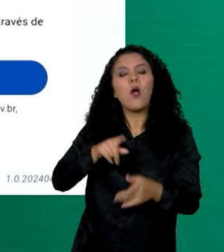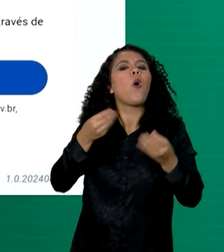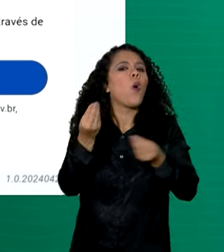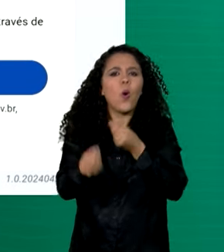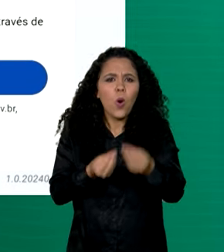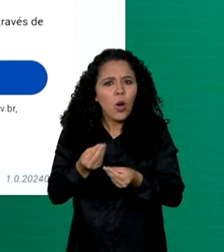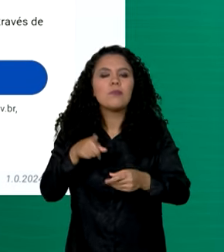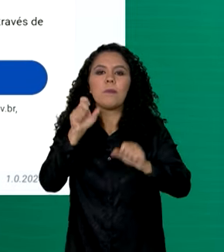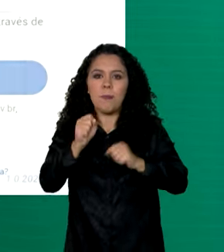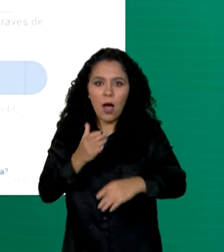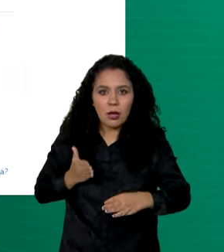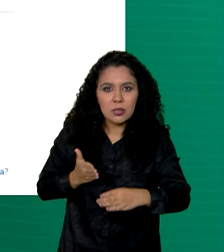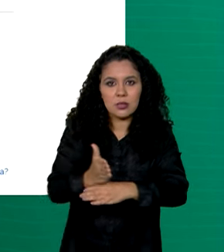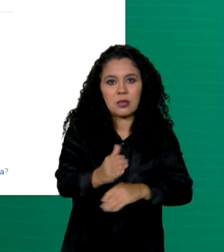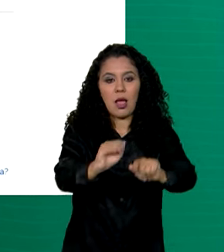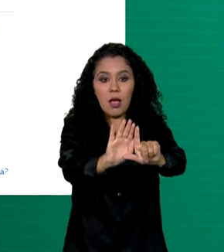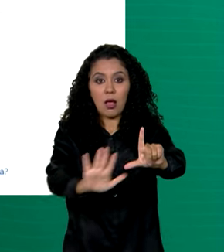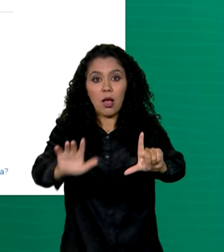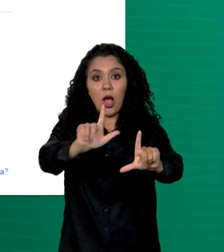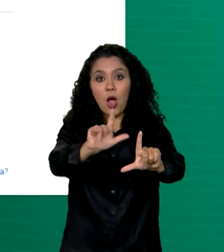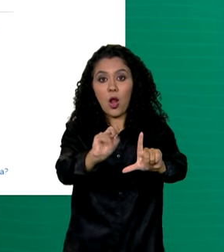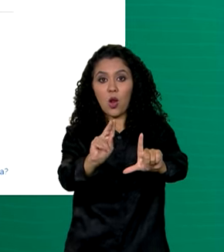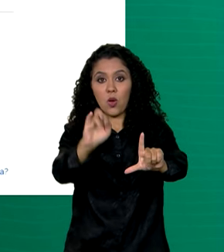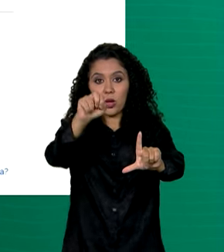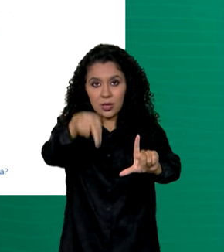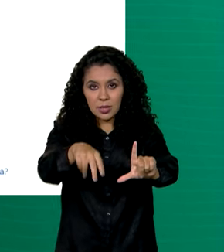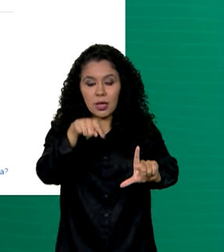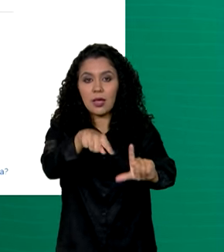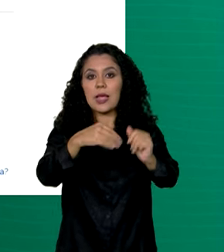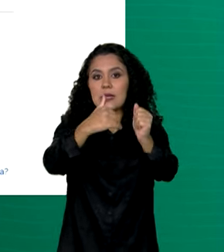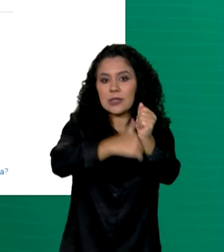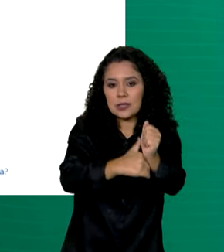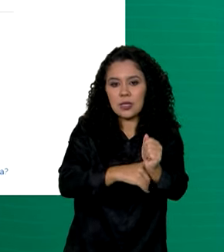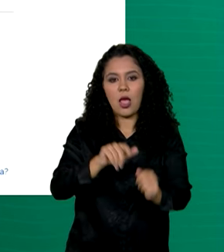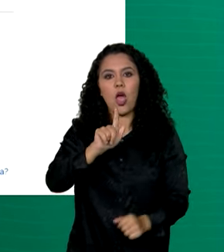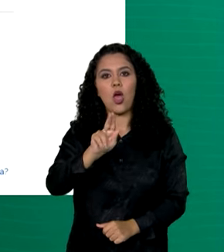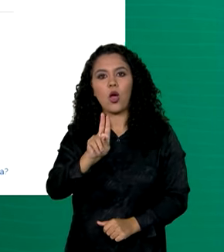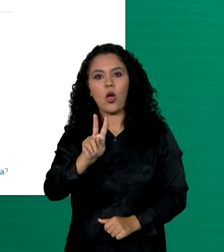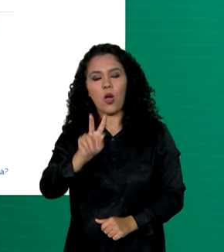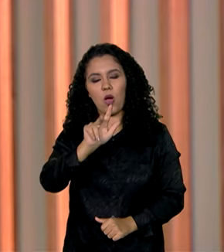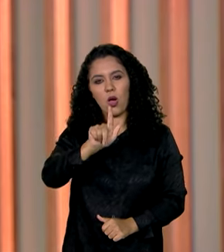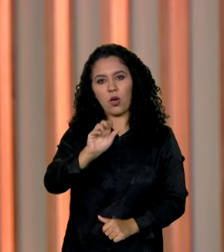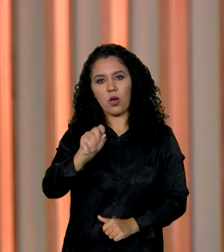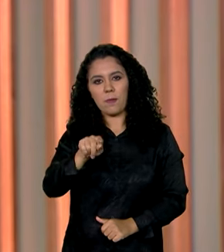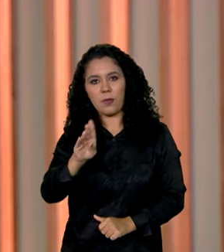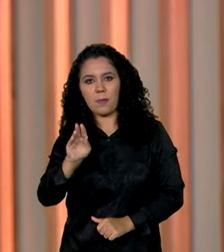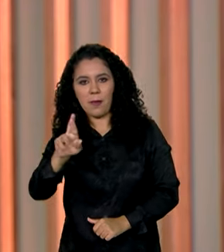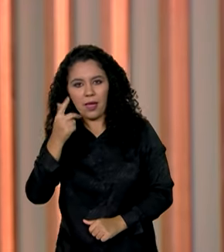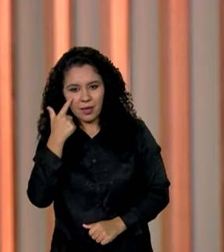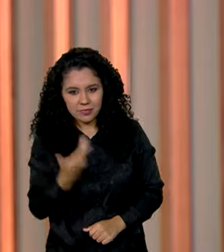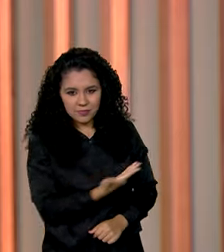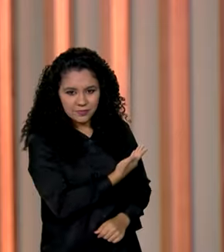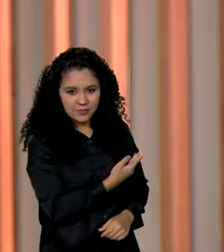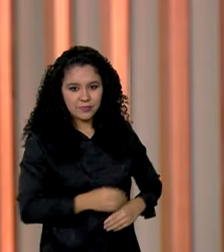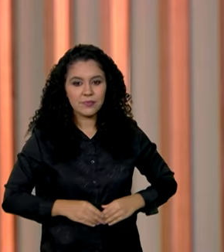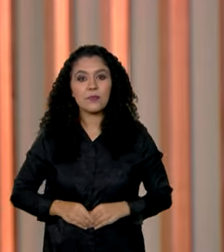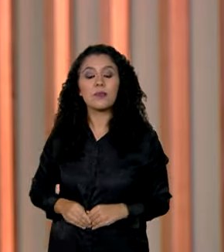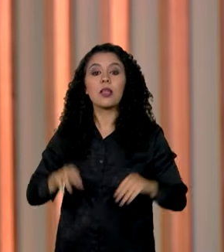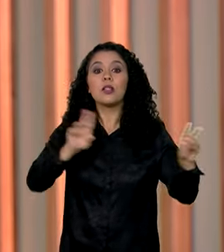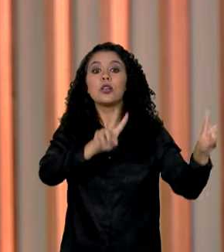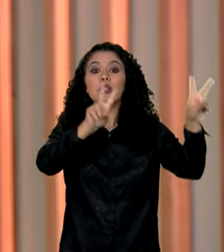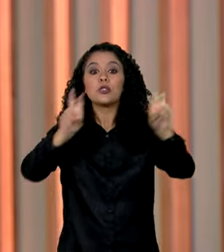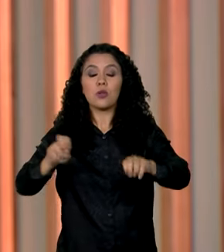é preciso fazer o login com os dados da conta gov.br. E ainda sobre o